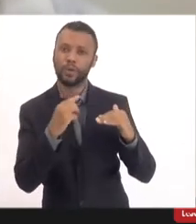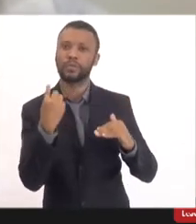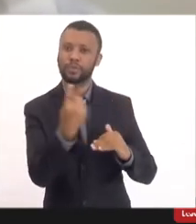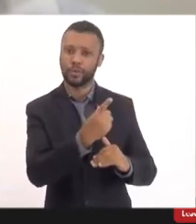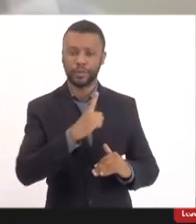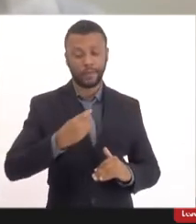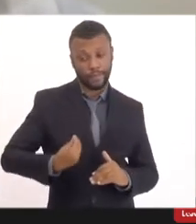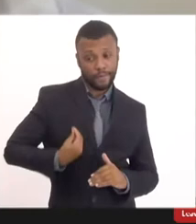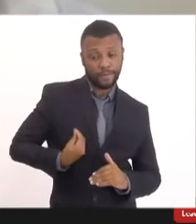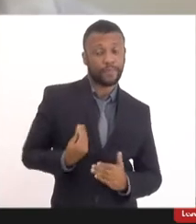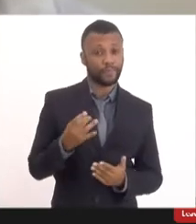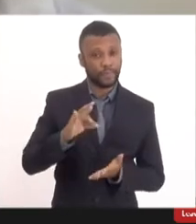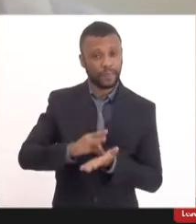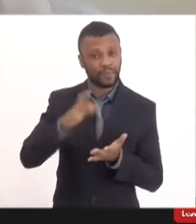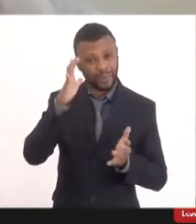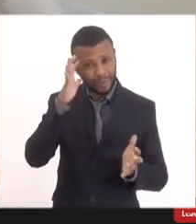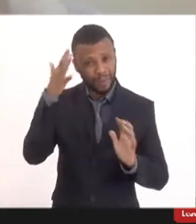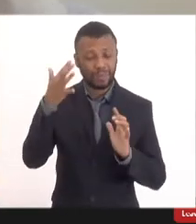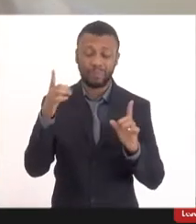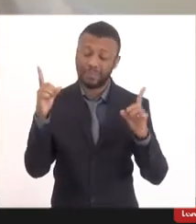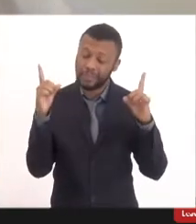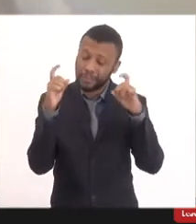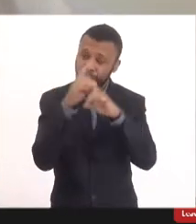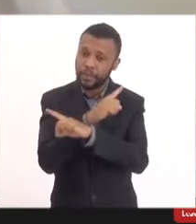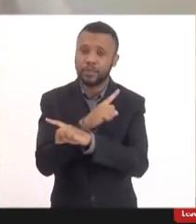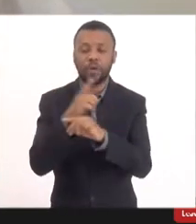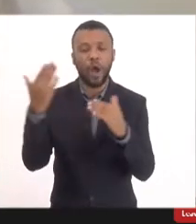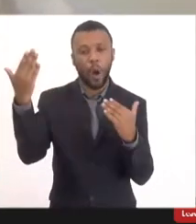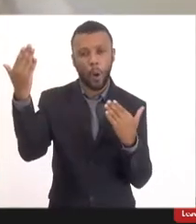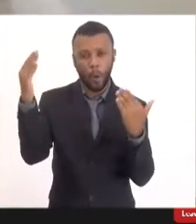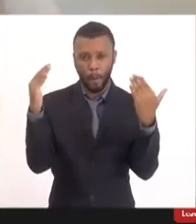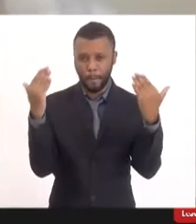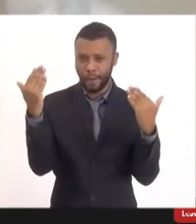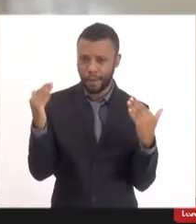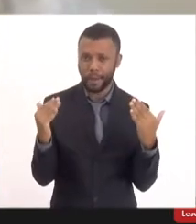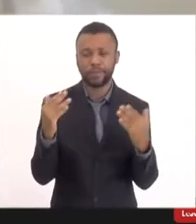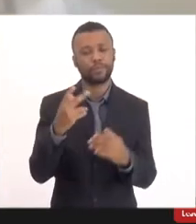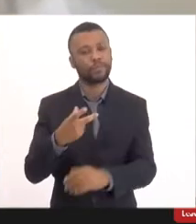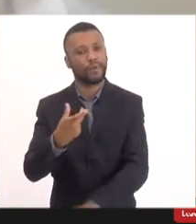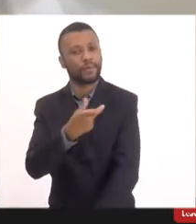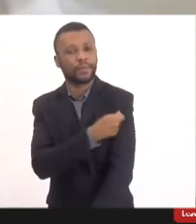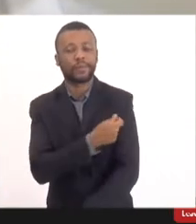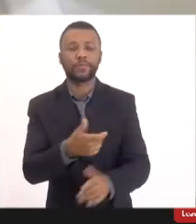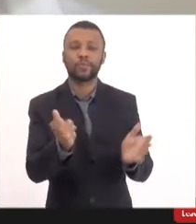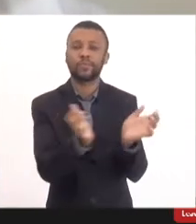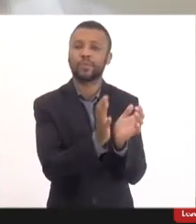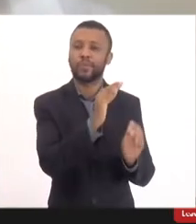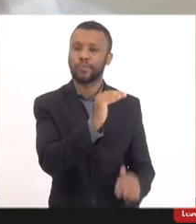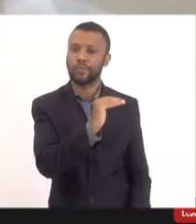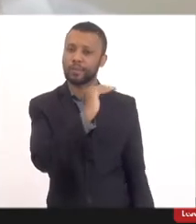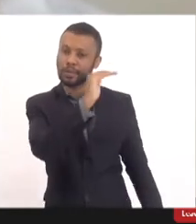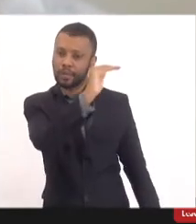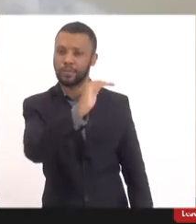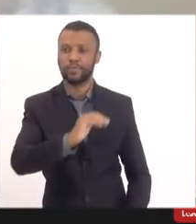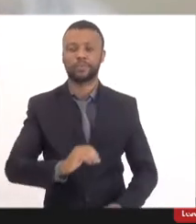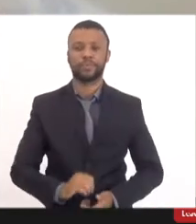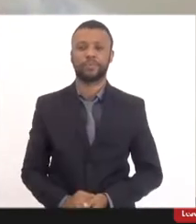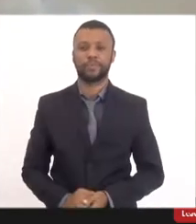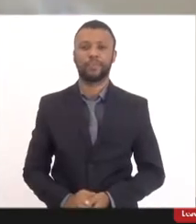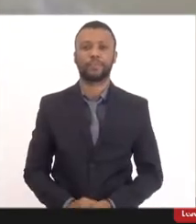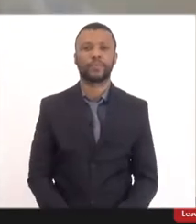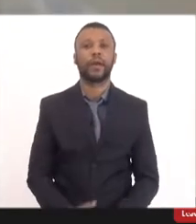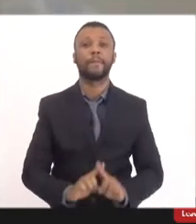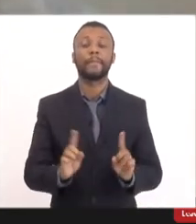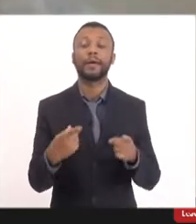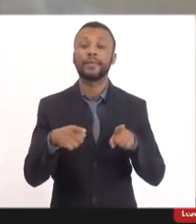de fato, uma situação bem atípica, quando comparado com a vacinação com os adultos. Mas a gente também olha com